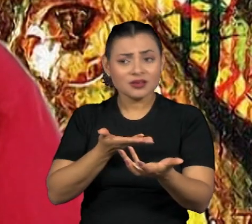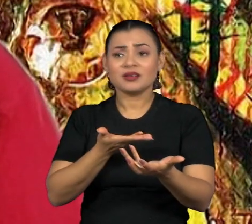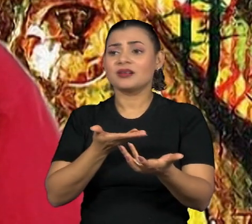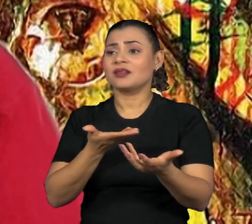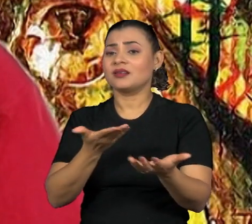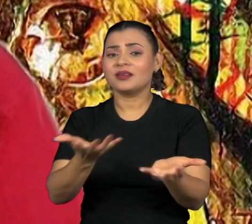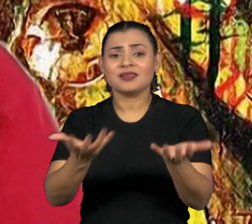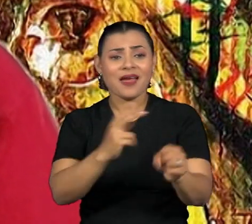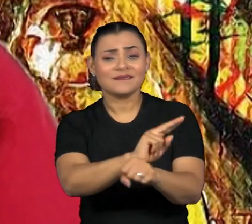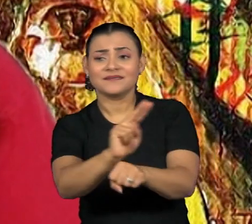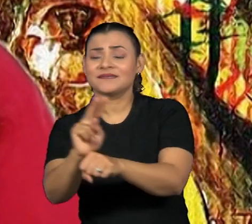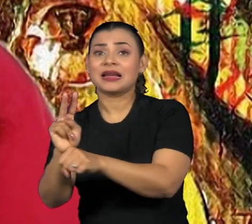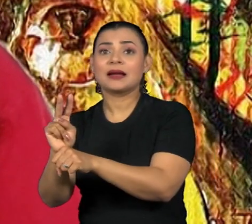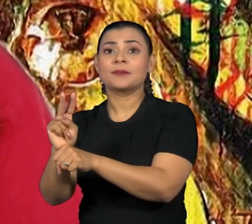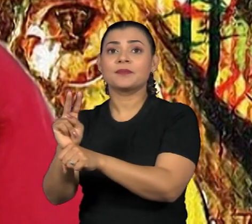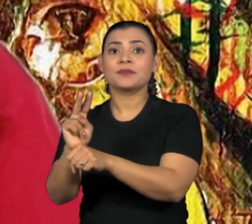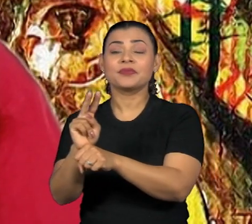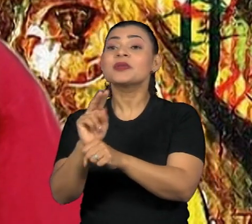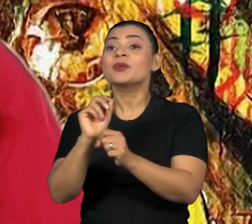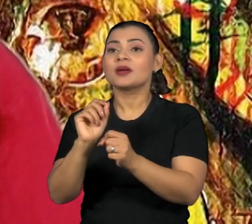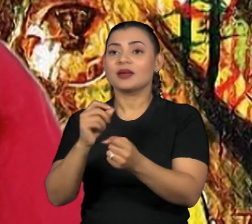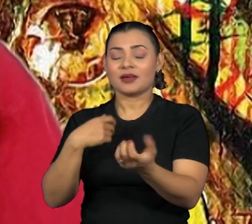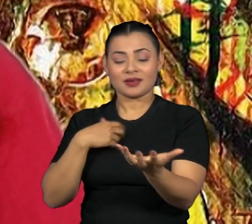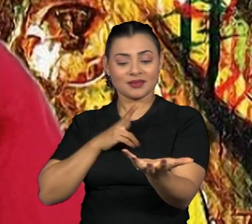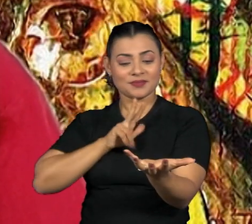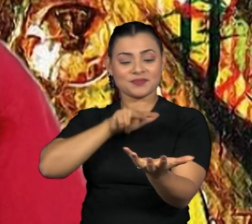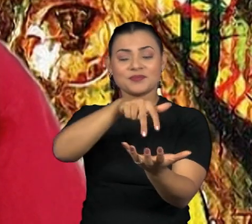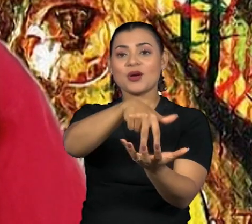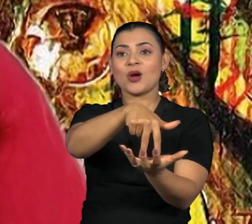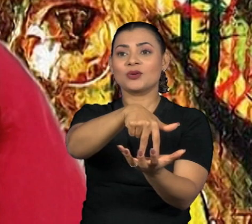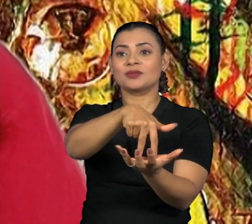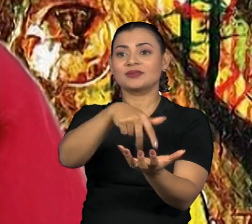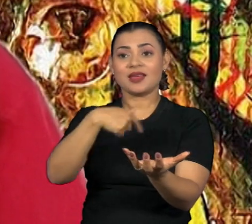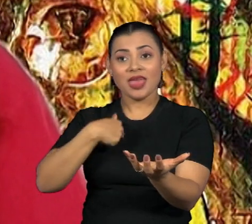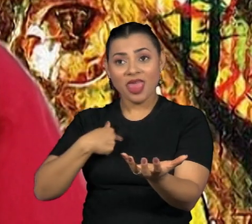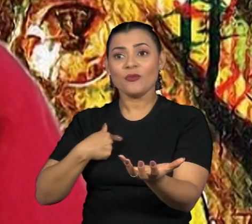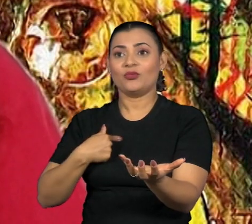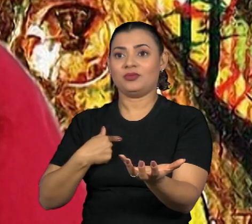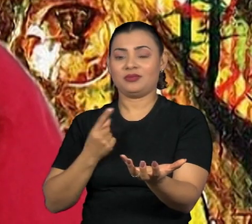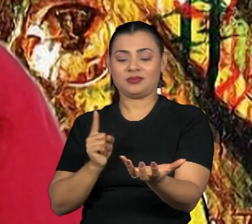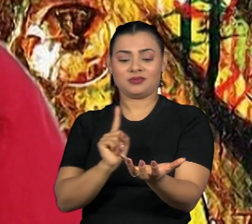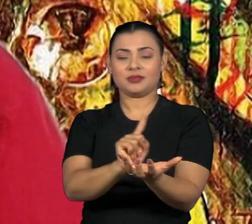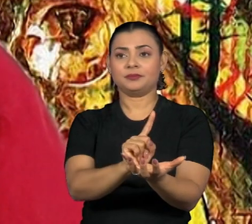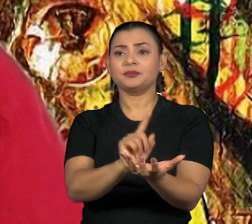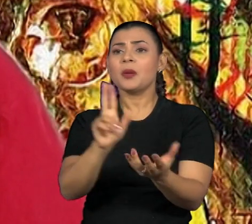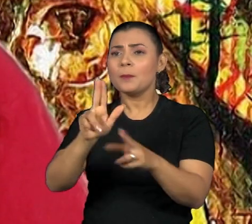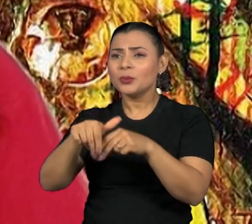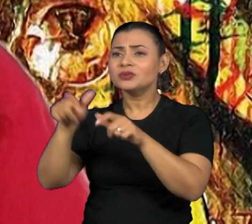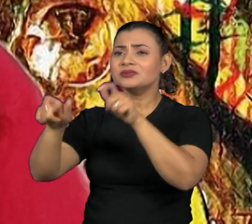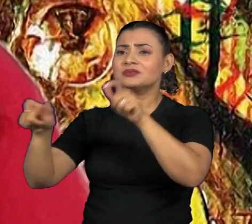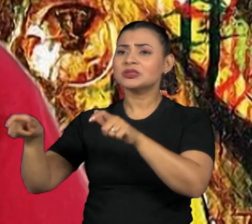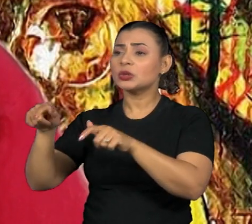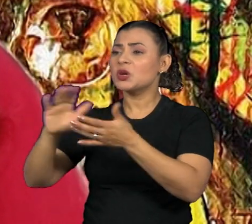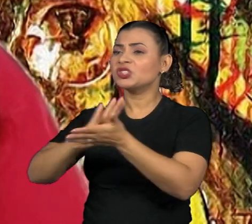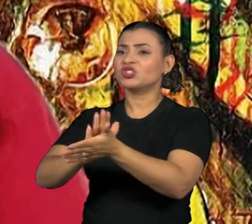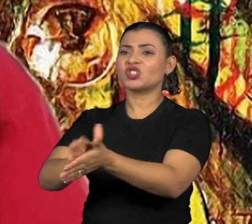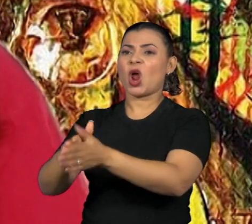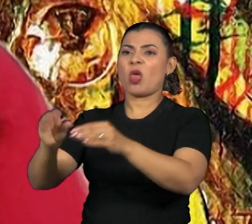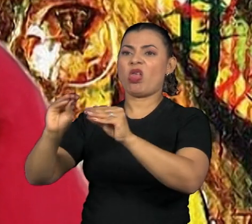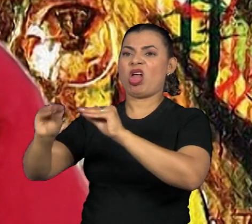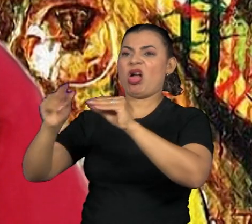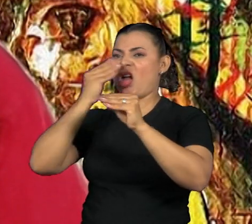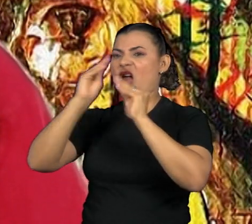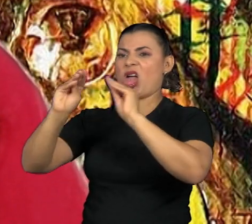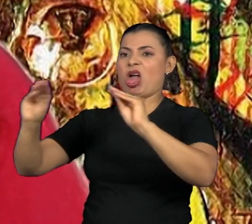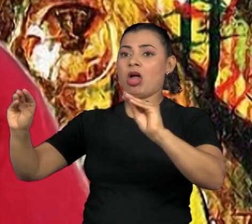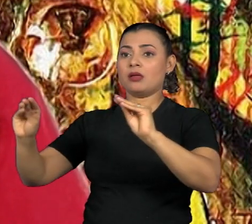se nós estivéssemos vendo a nós mesmos. É isso que eu estou falando. É muito difícil para as pessoas que destrói ter esse